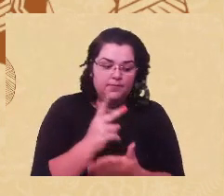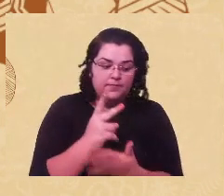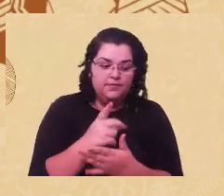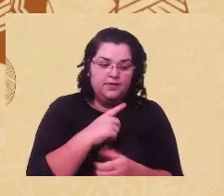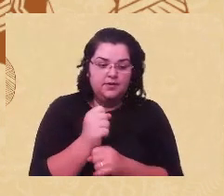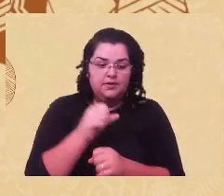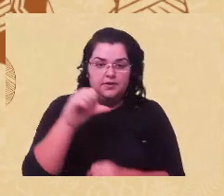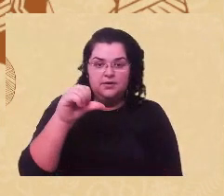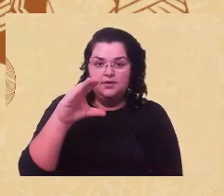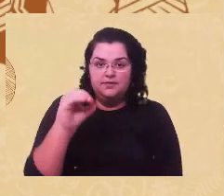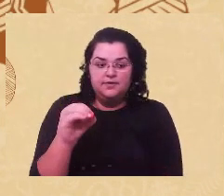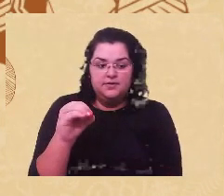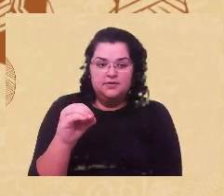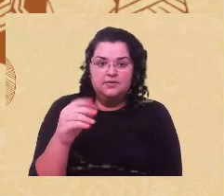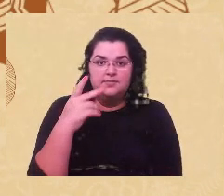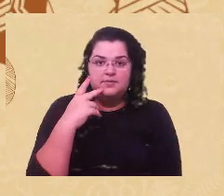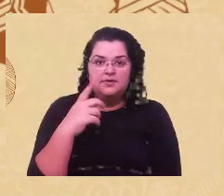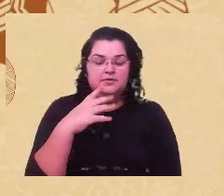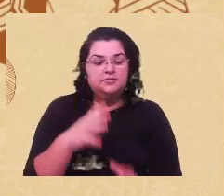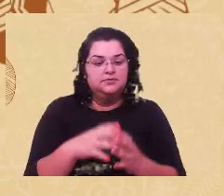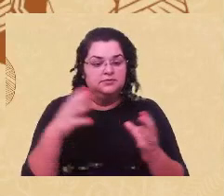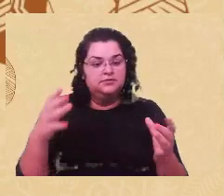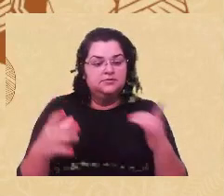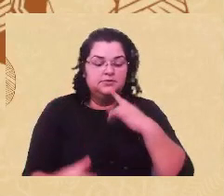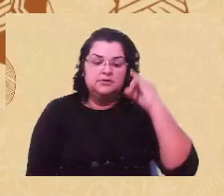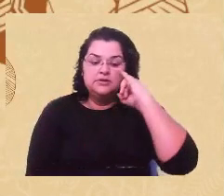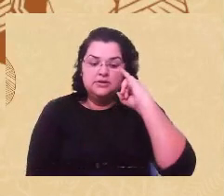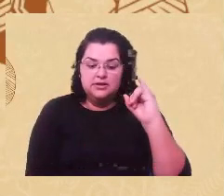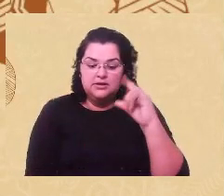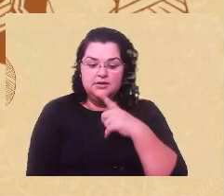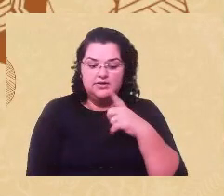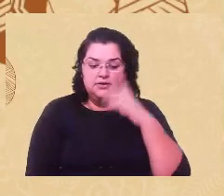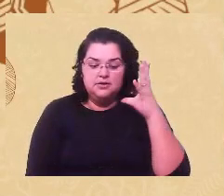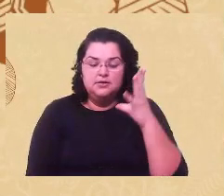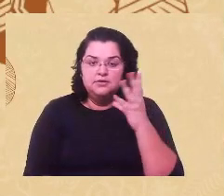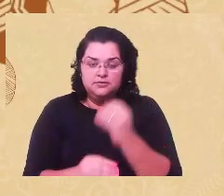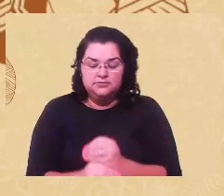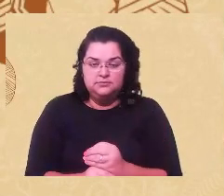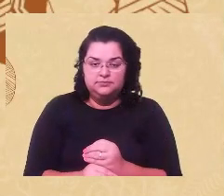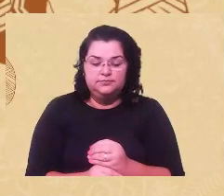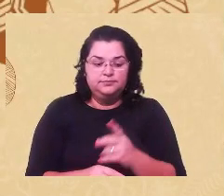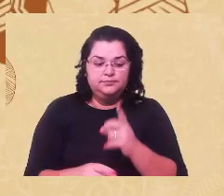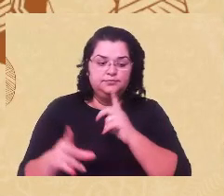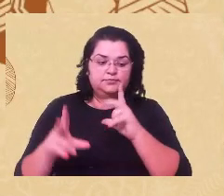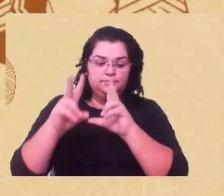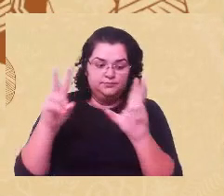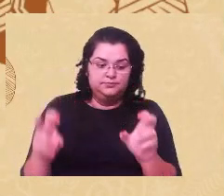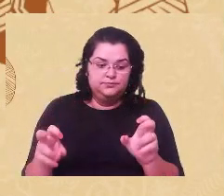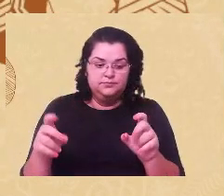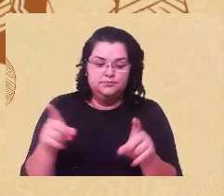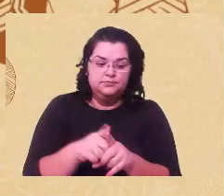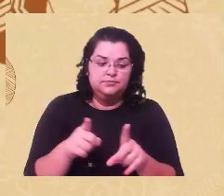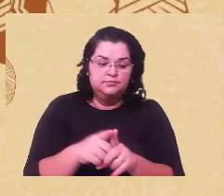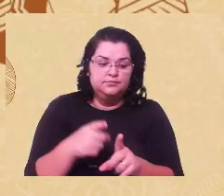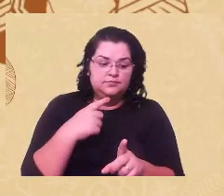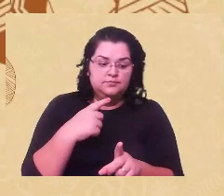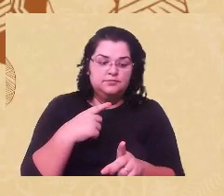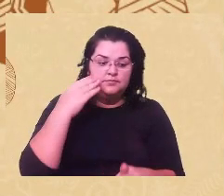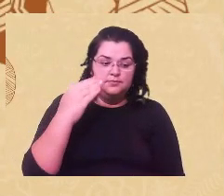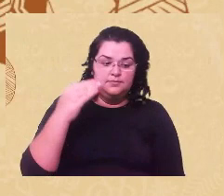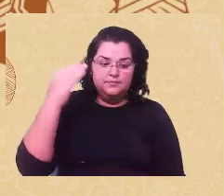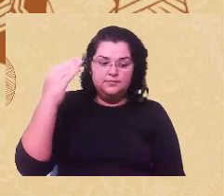ideia, né, de otimização, com mil aspas, da raça numa perspectiva, né, de tornar